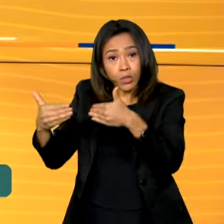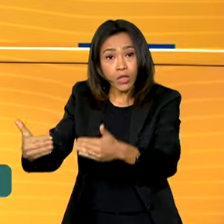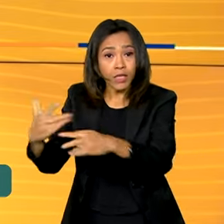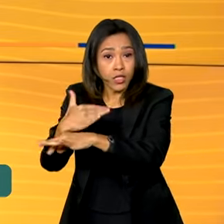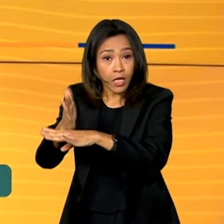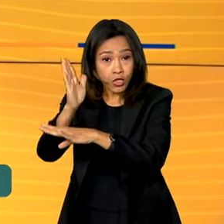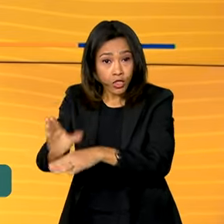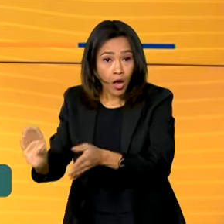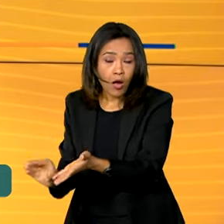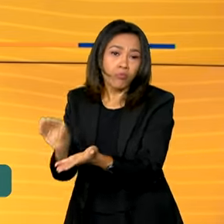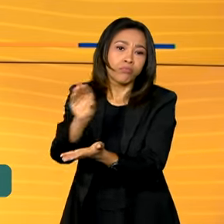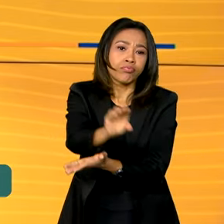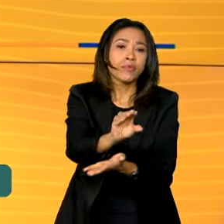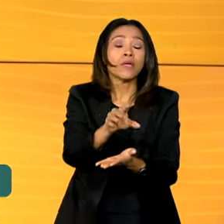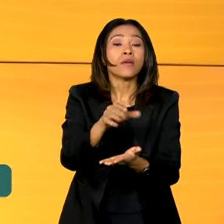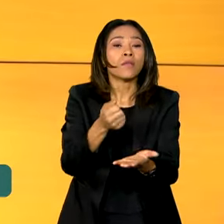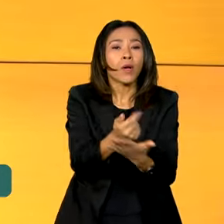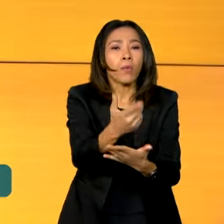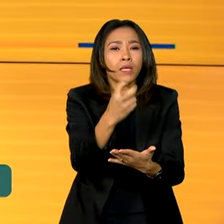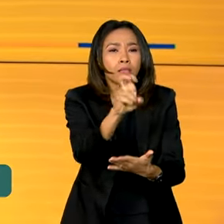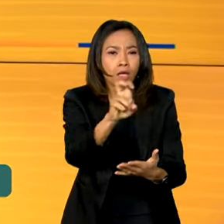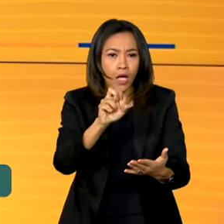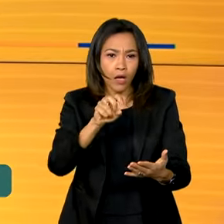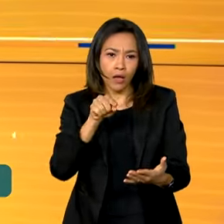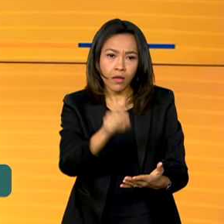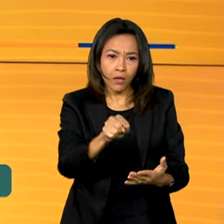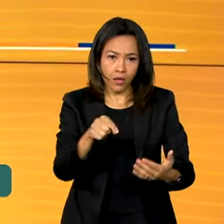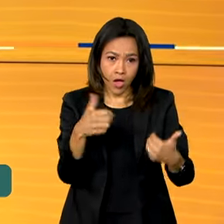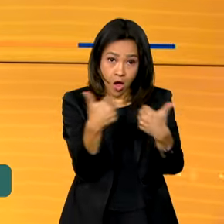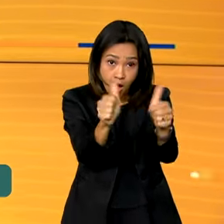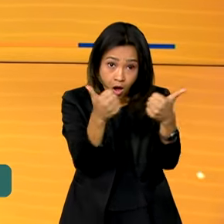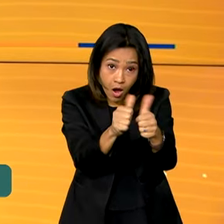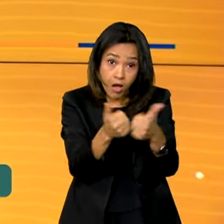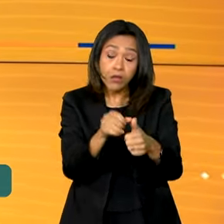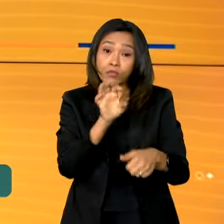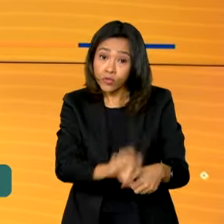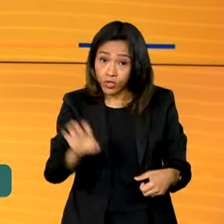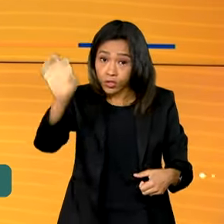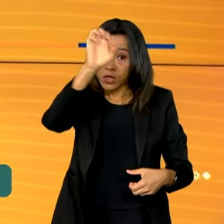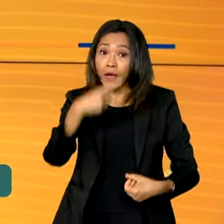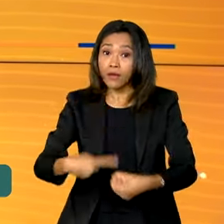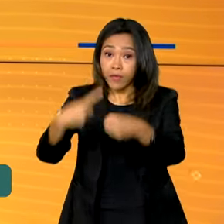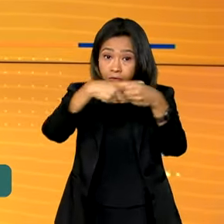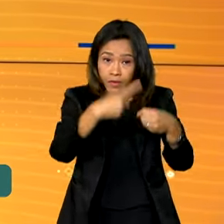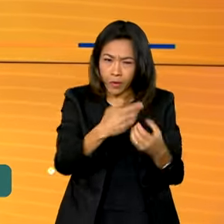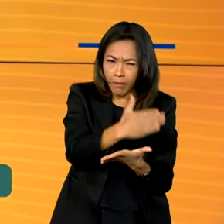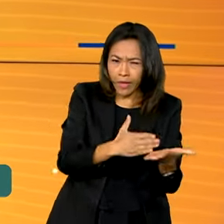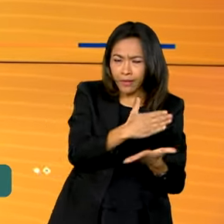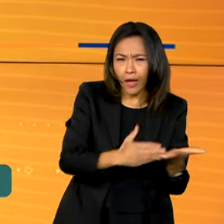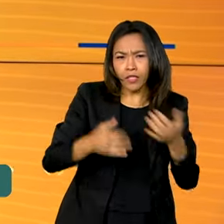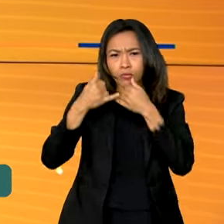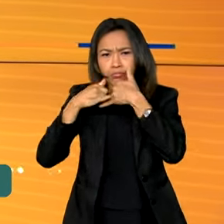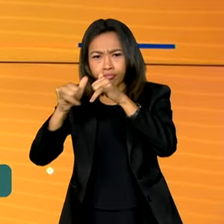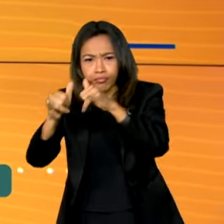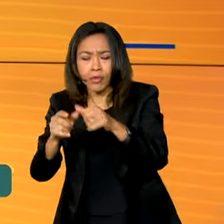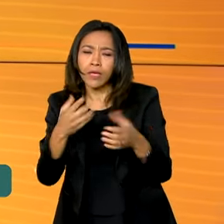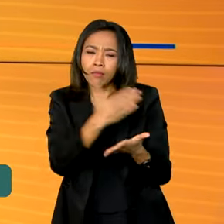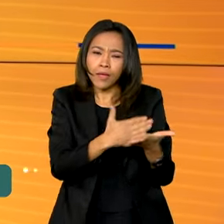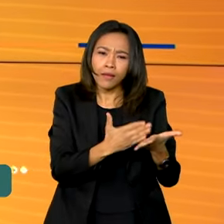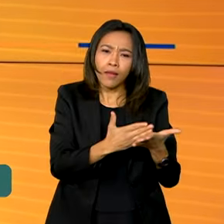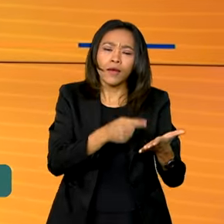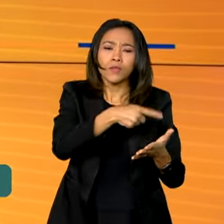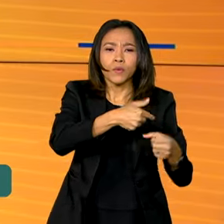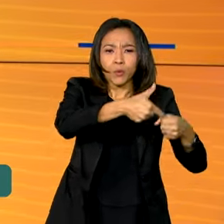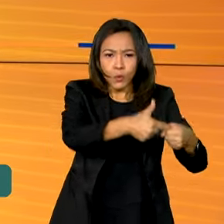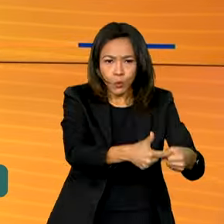de 5 mil ônibus para estados e também para as prefeituras, sendo metade elétrica e metade movida a diesel de